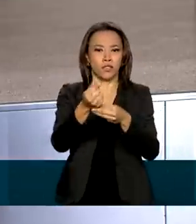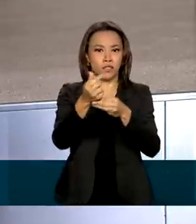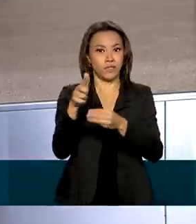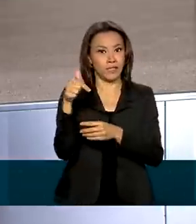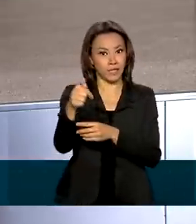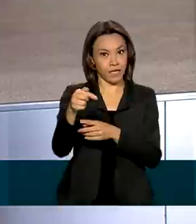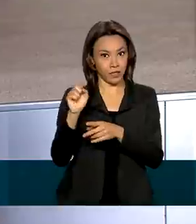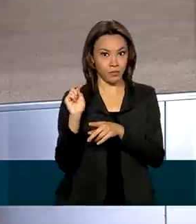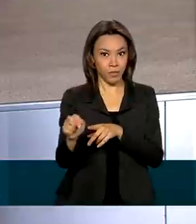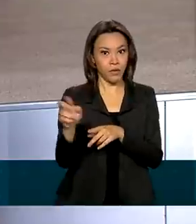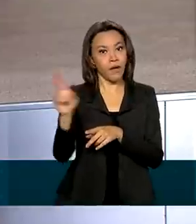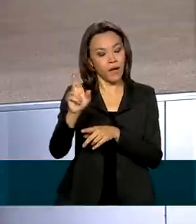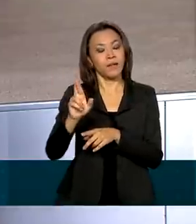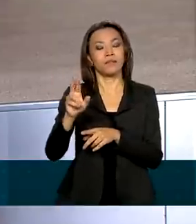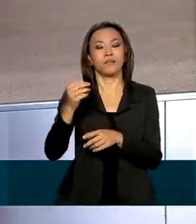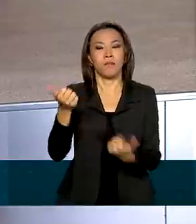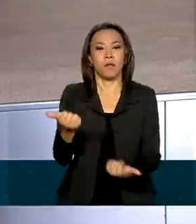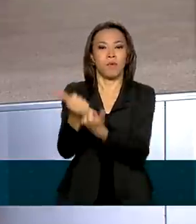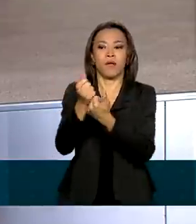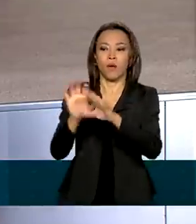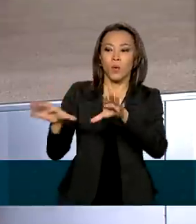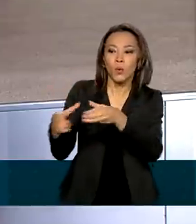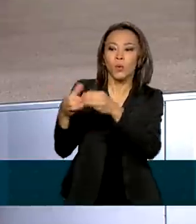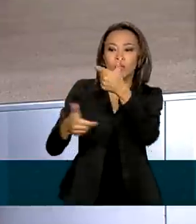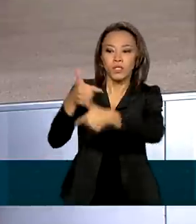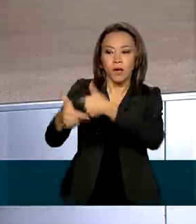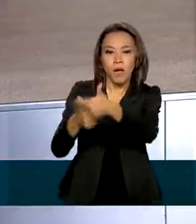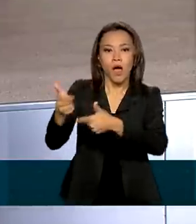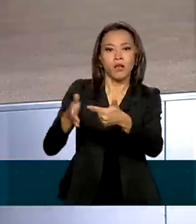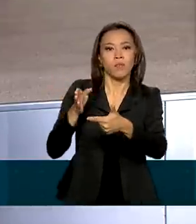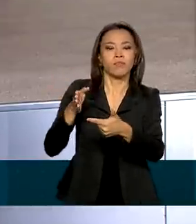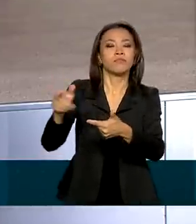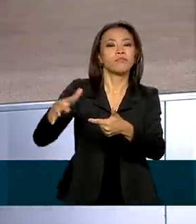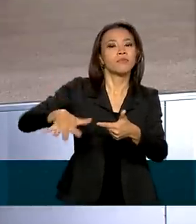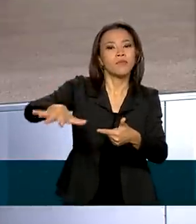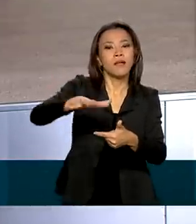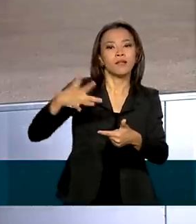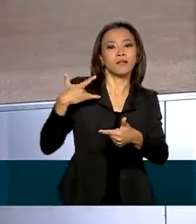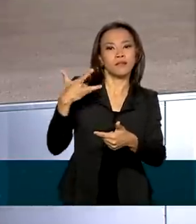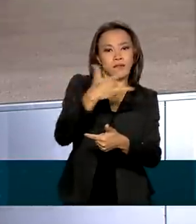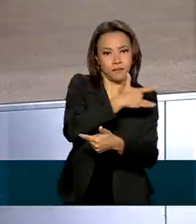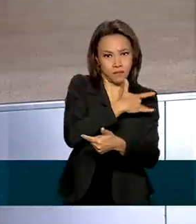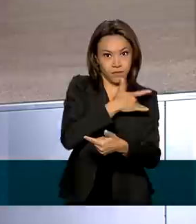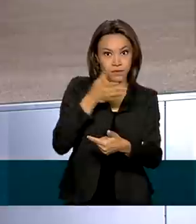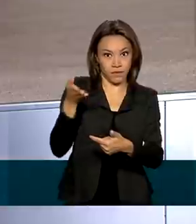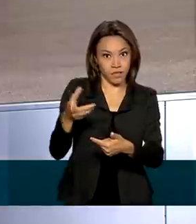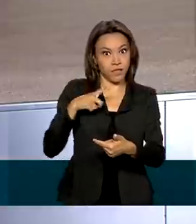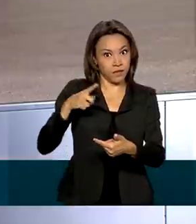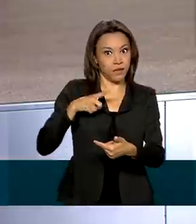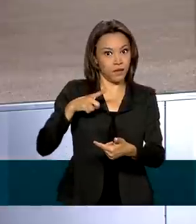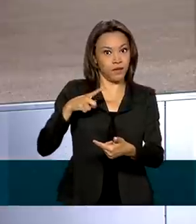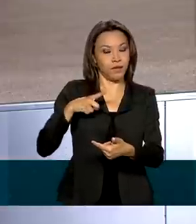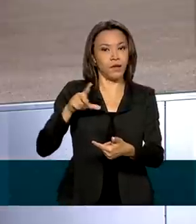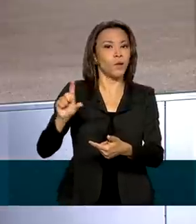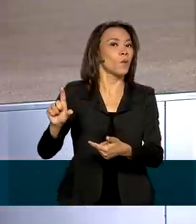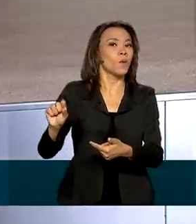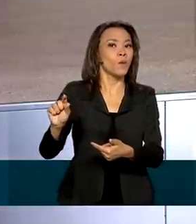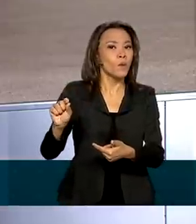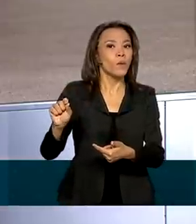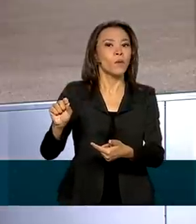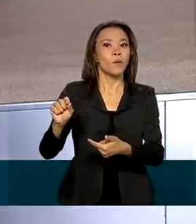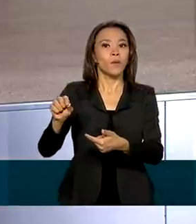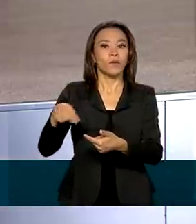também por equipe de atenção primária ou de equipe de unidade básica de saúde que seja certificada, tenha passado